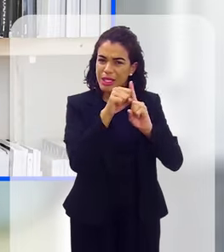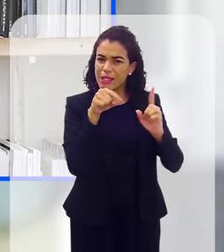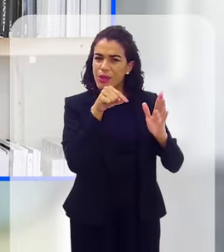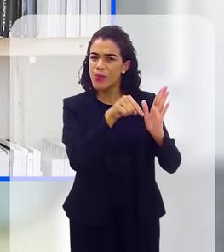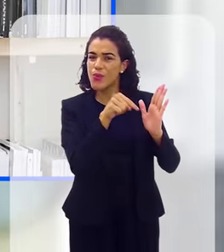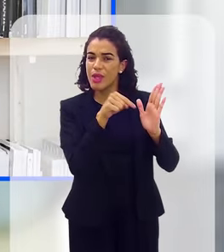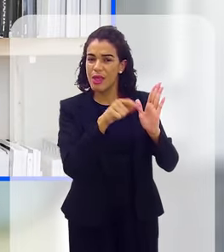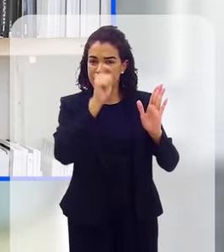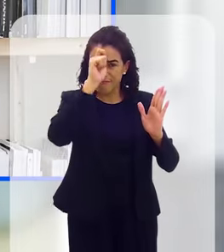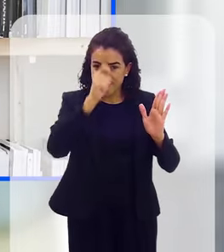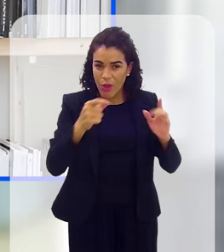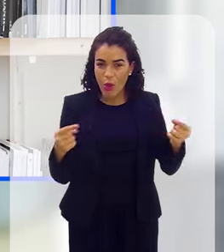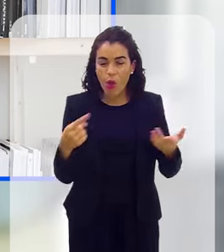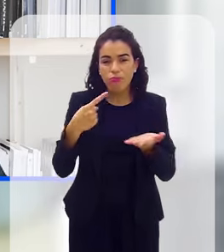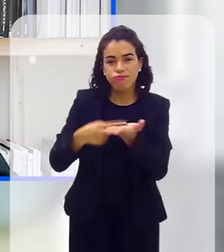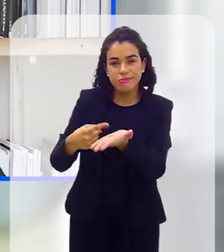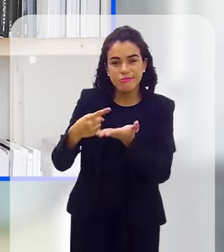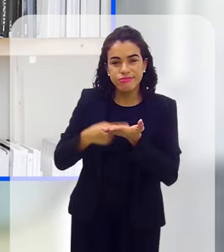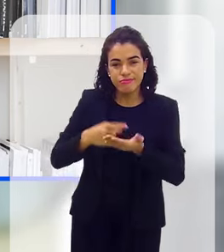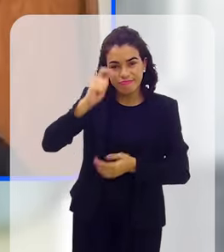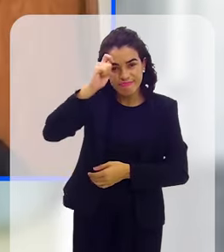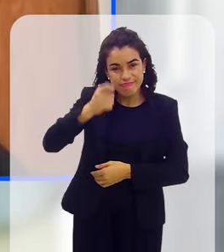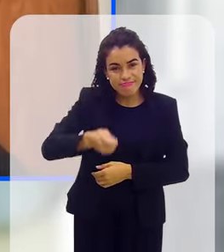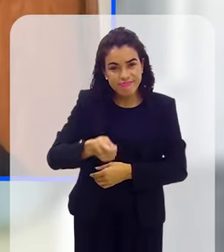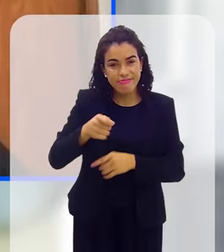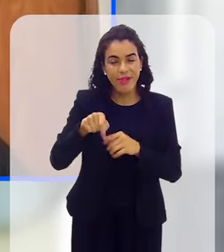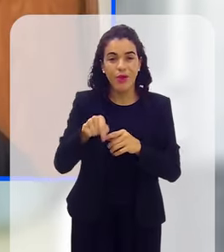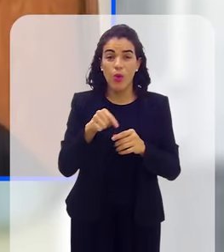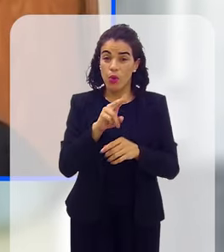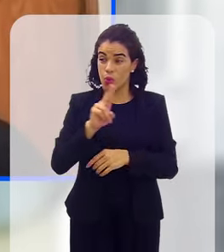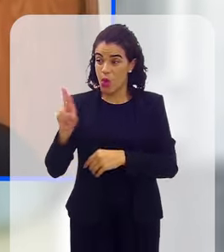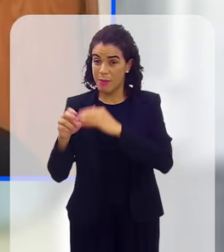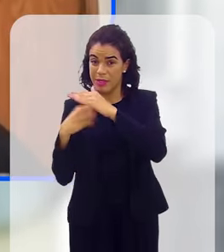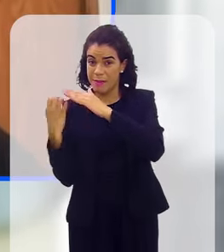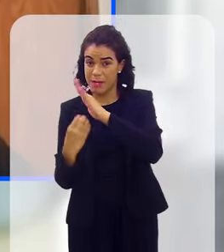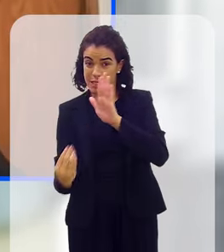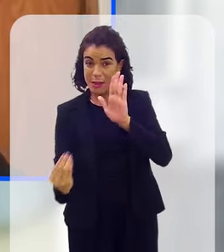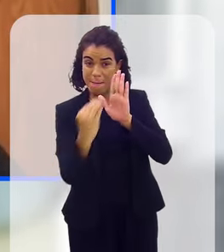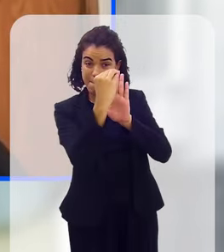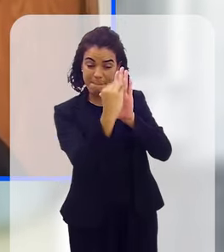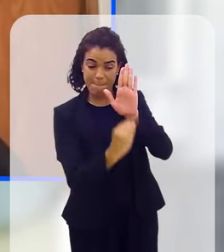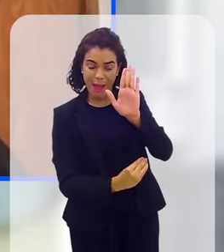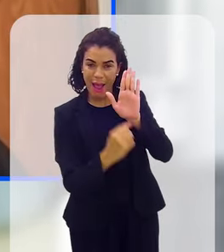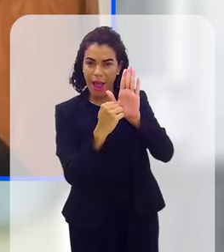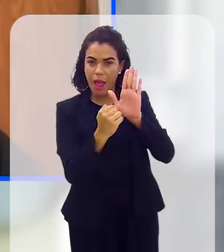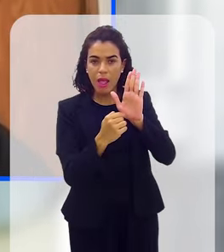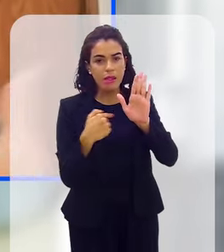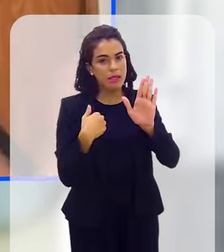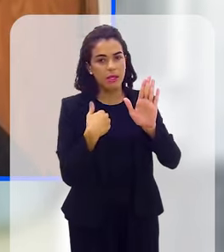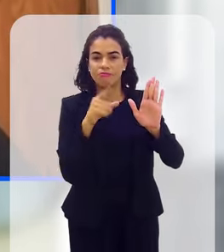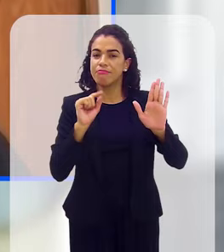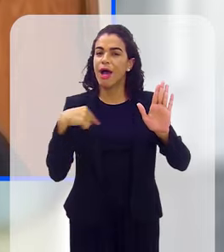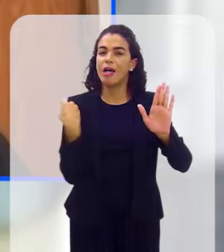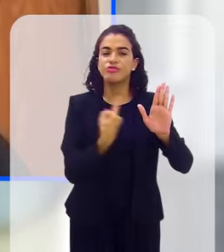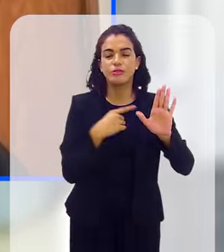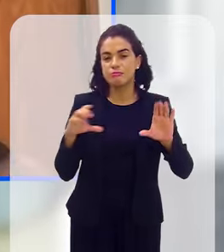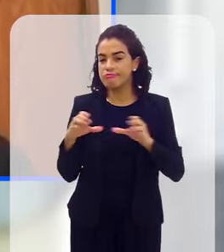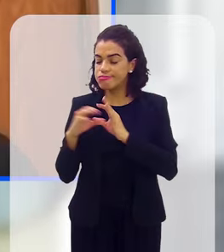pacto de cavaleiros. Olha, se o nome de uma empresa está na lista, nós vamos fazer um boicote social, então vamos